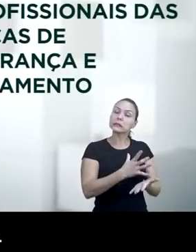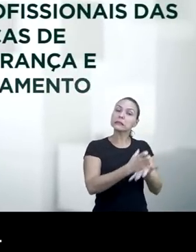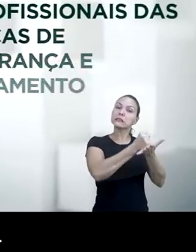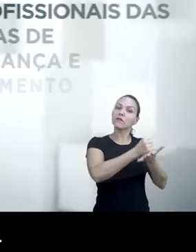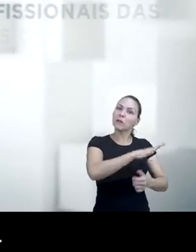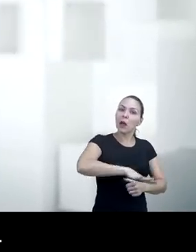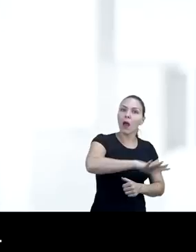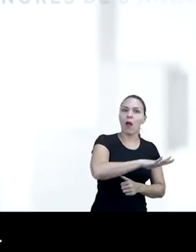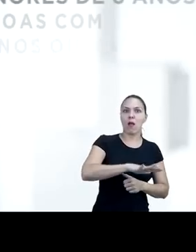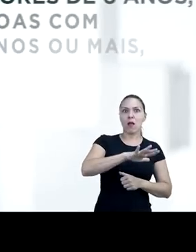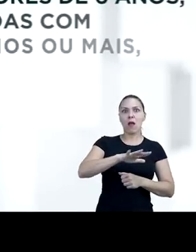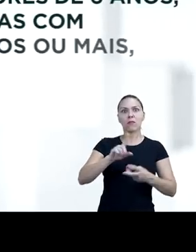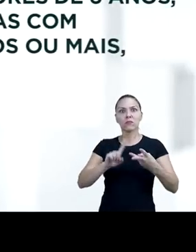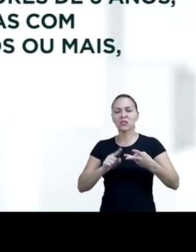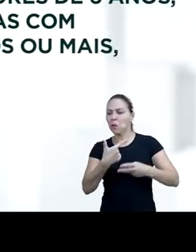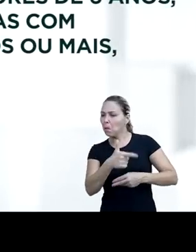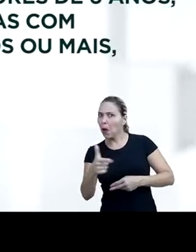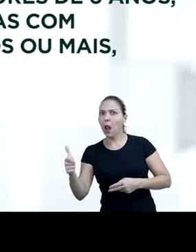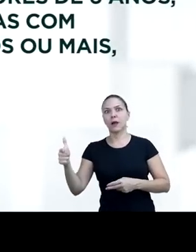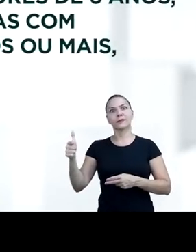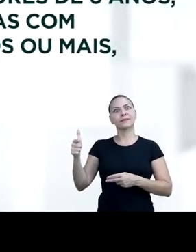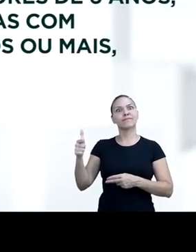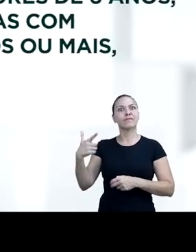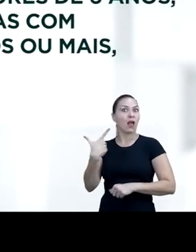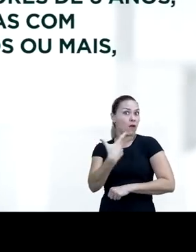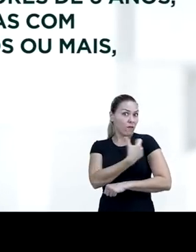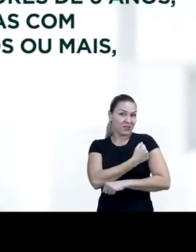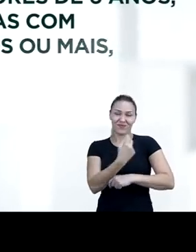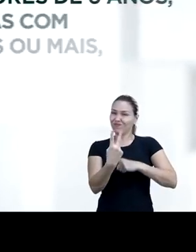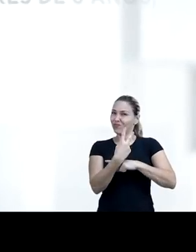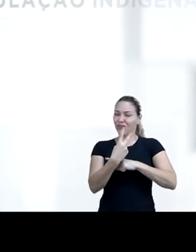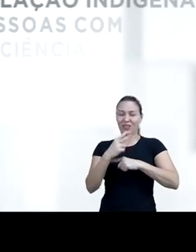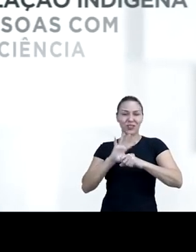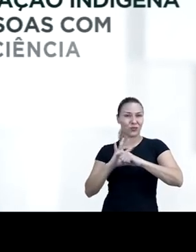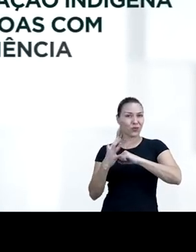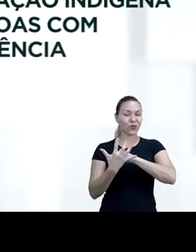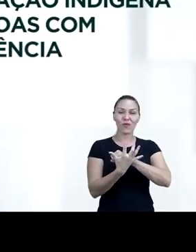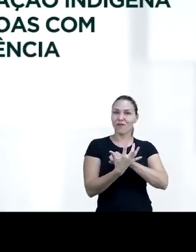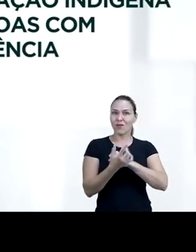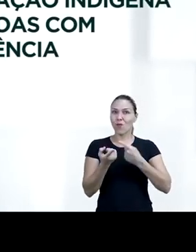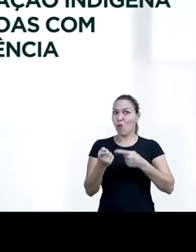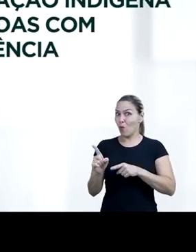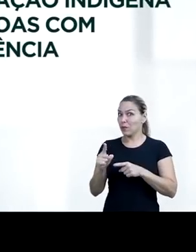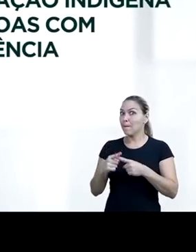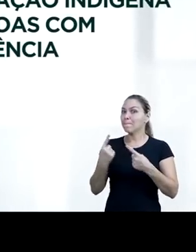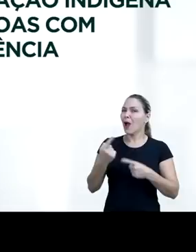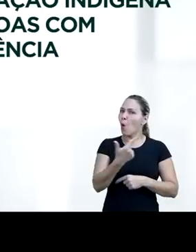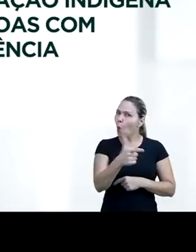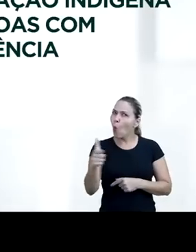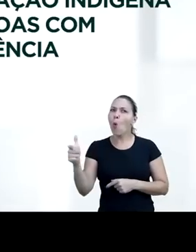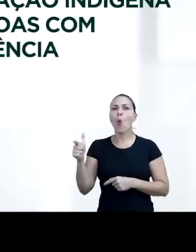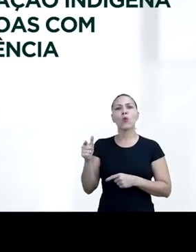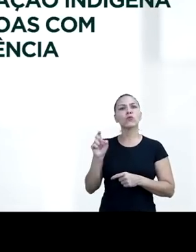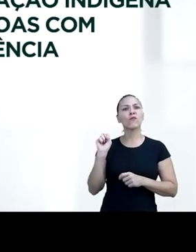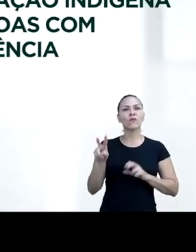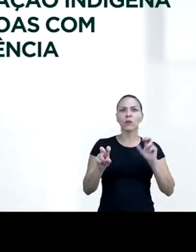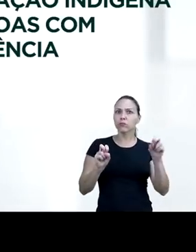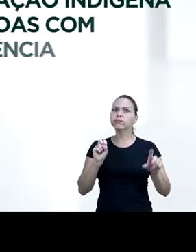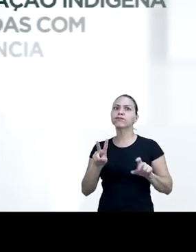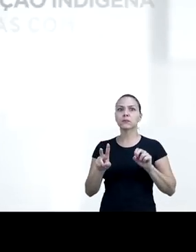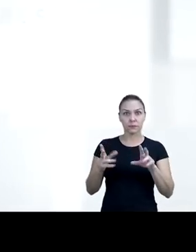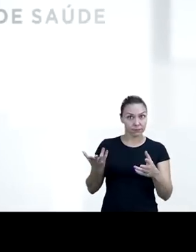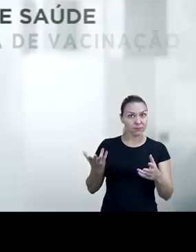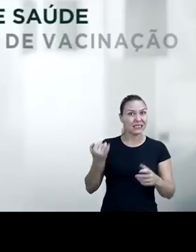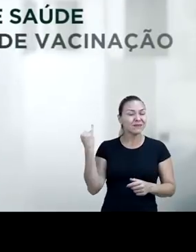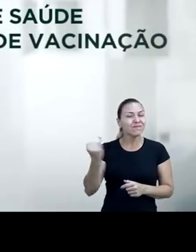Segurança e Salvamento. Em seguida, os demais públicos. A vacina não protege contra o coronavírus, mas contra outros tipos